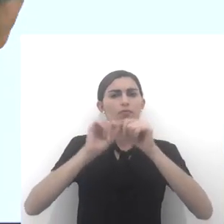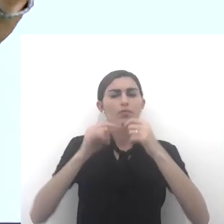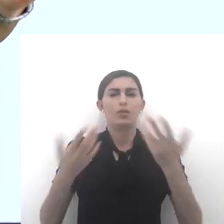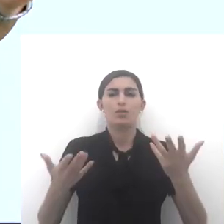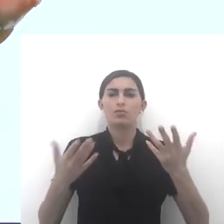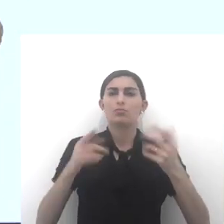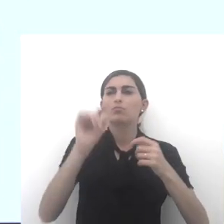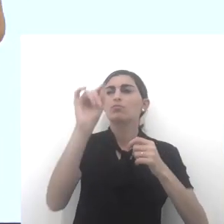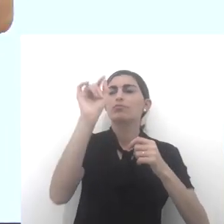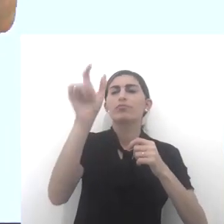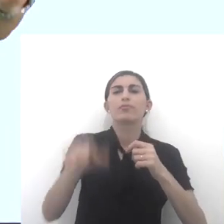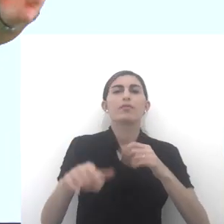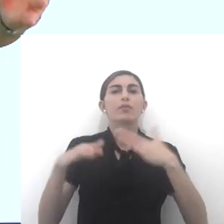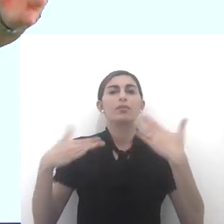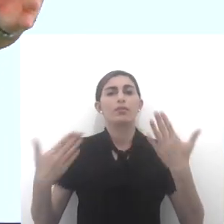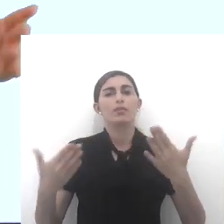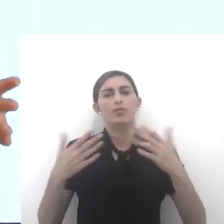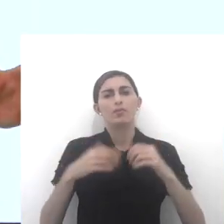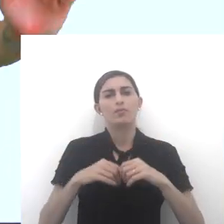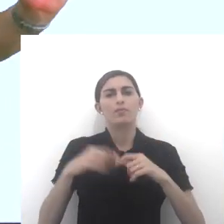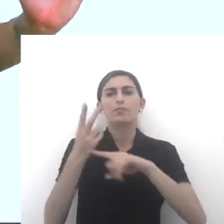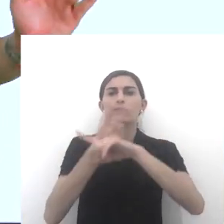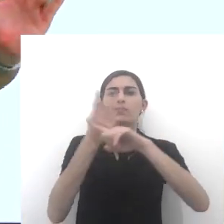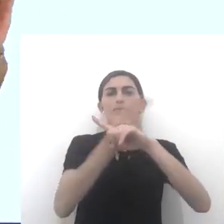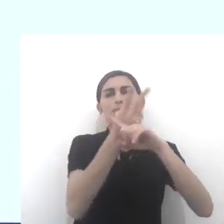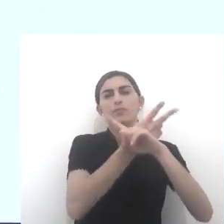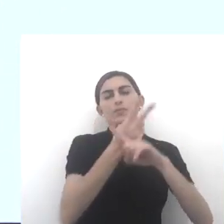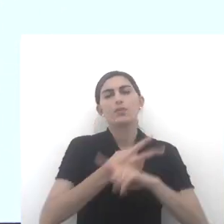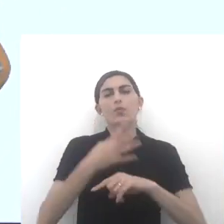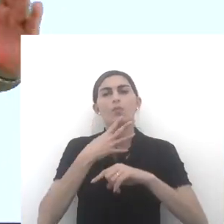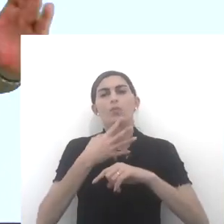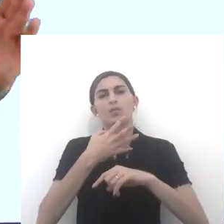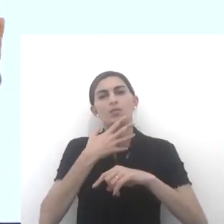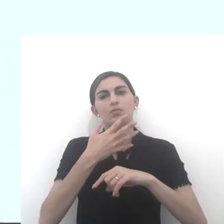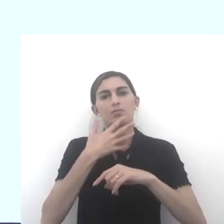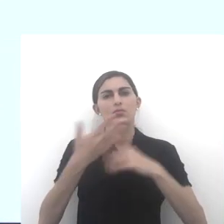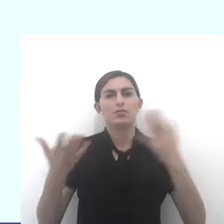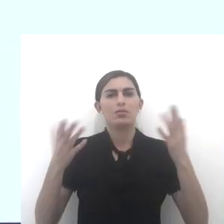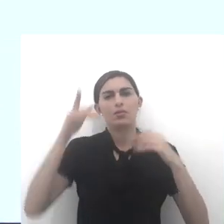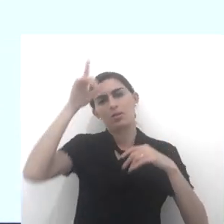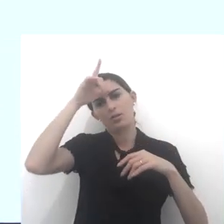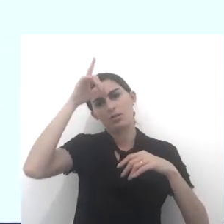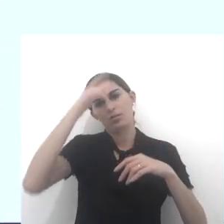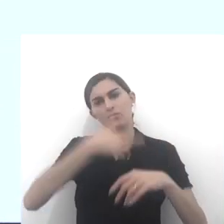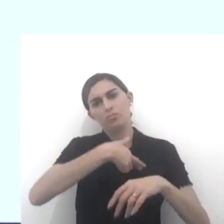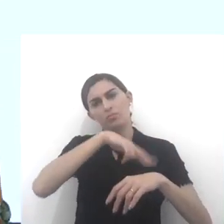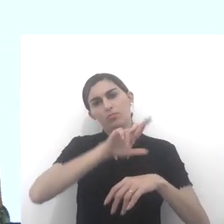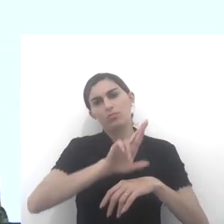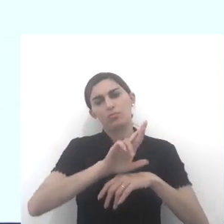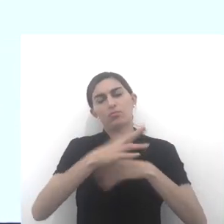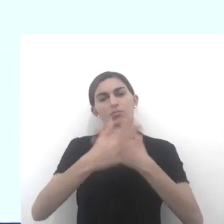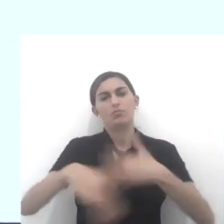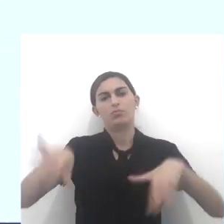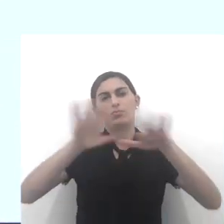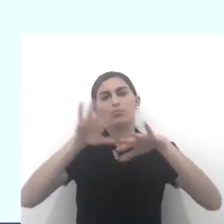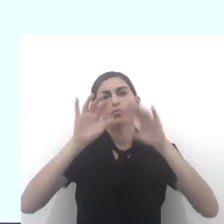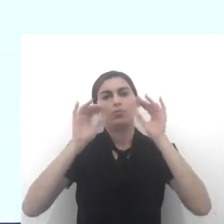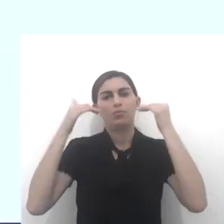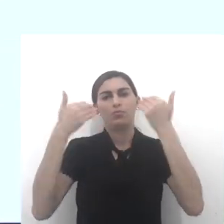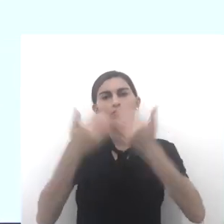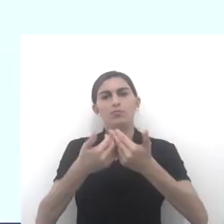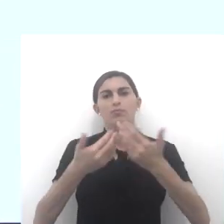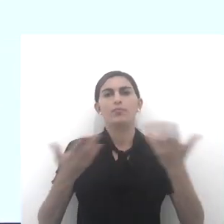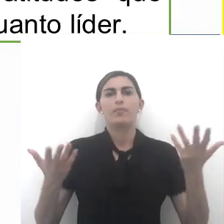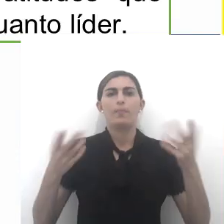eles fazem, o que ela faz, então, vamos buscar, vamos conhecer, os líderes religiosos de